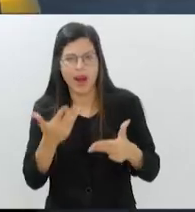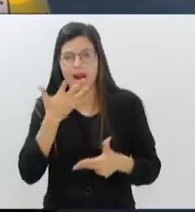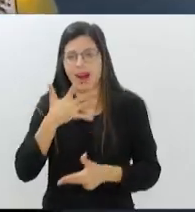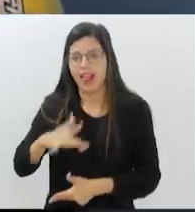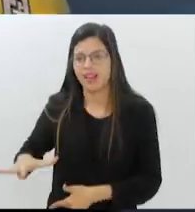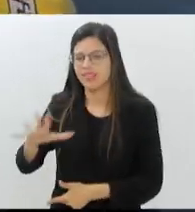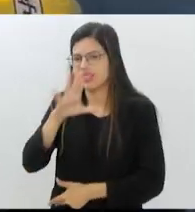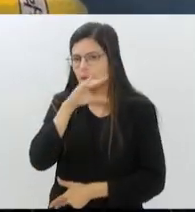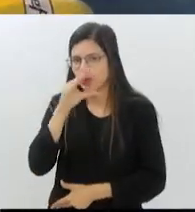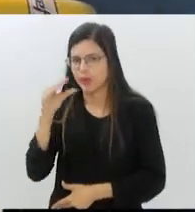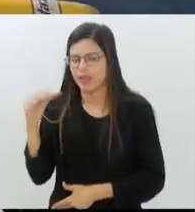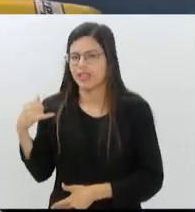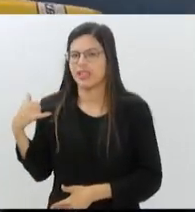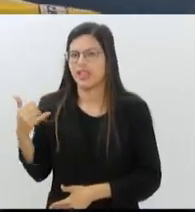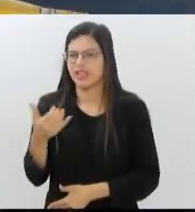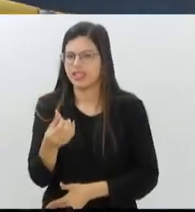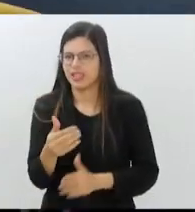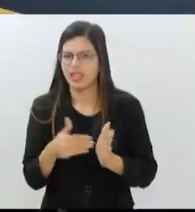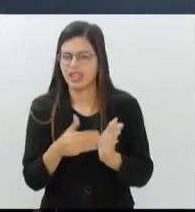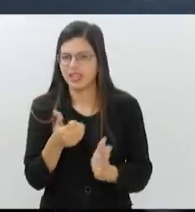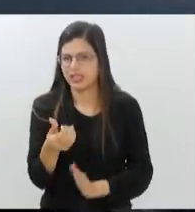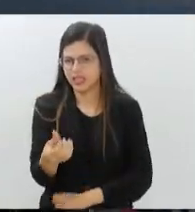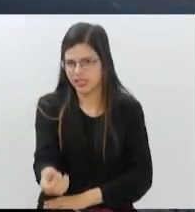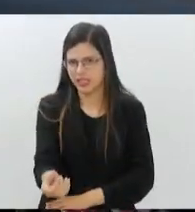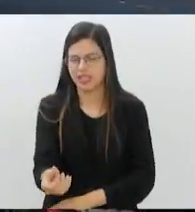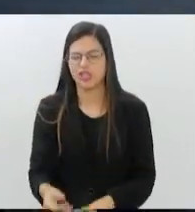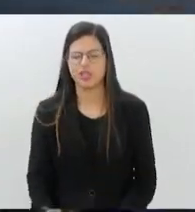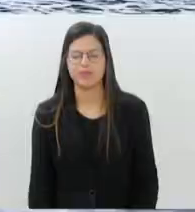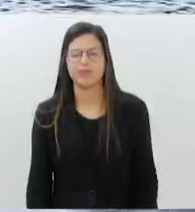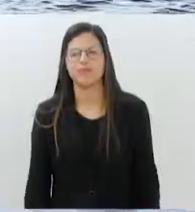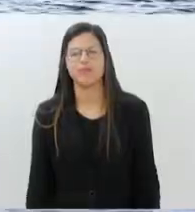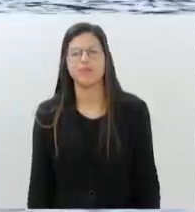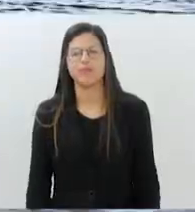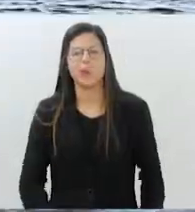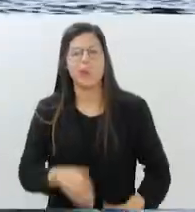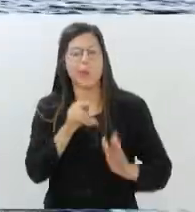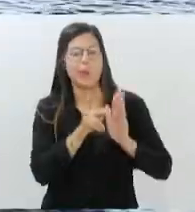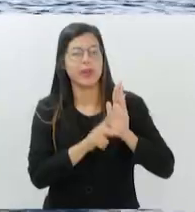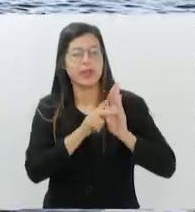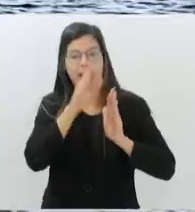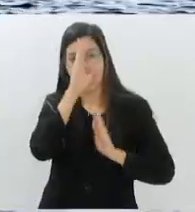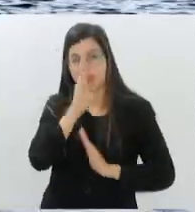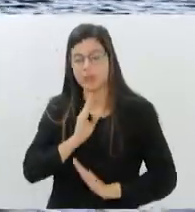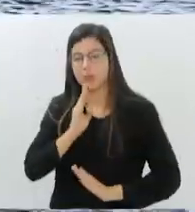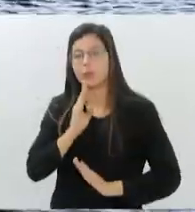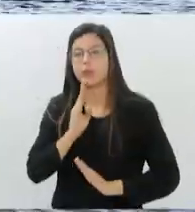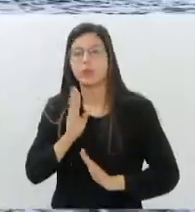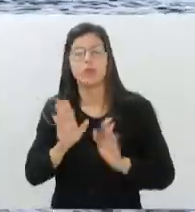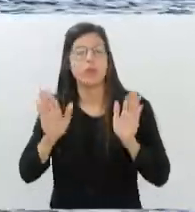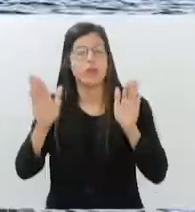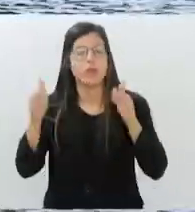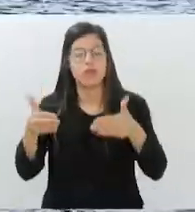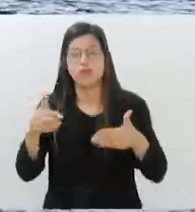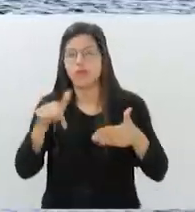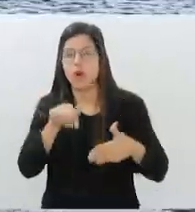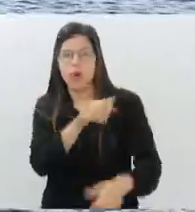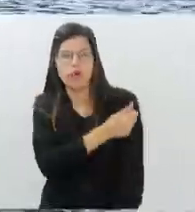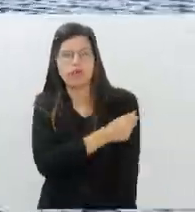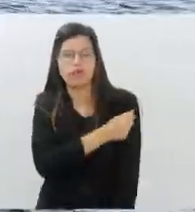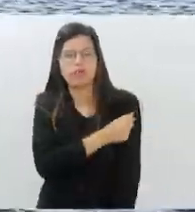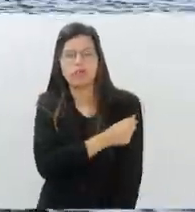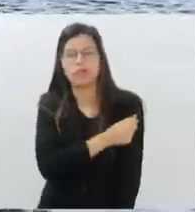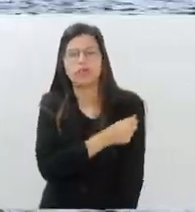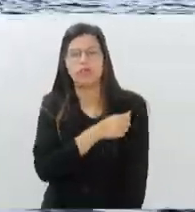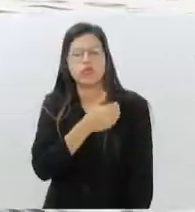e adolescentes de 6 até 16 anos de idade. O projeto é gratuito e direcionado para estudantes da rede